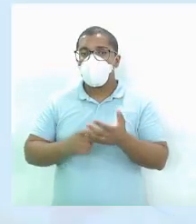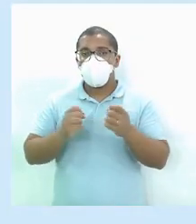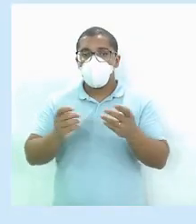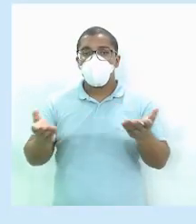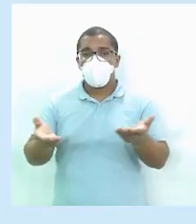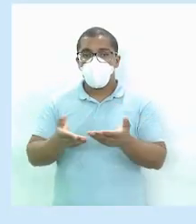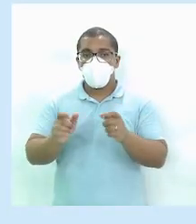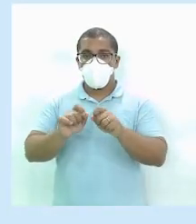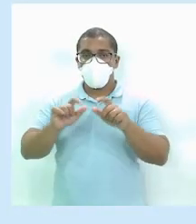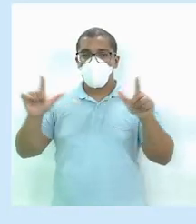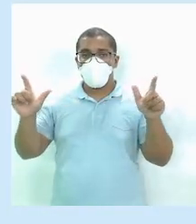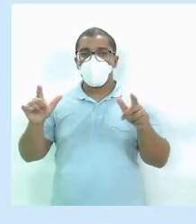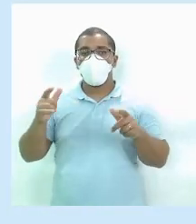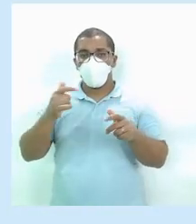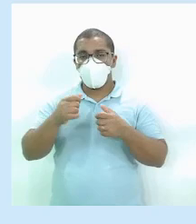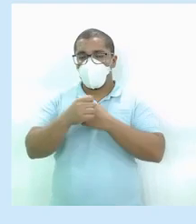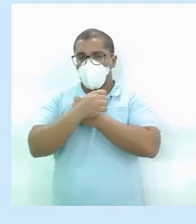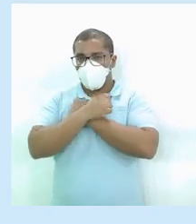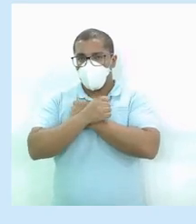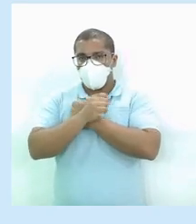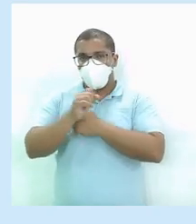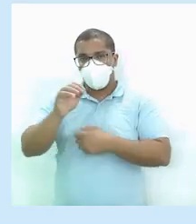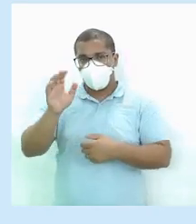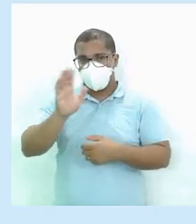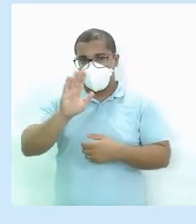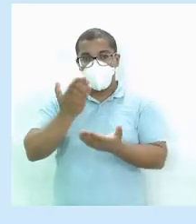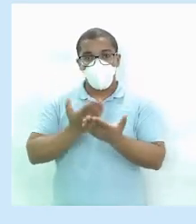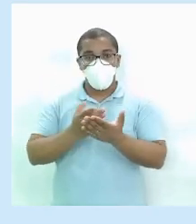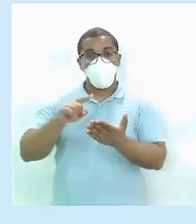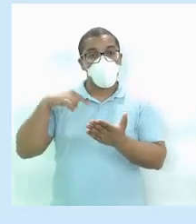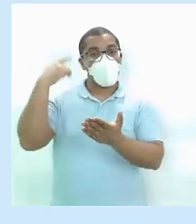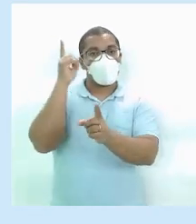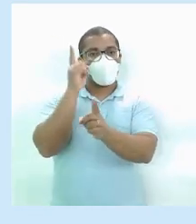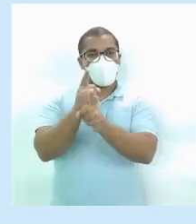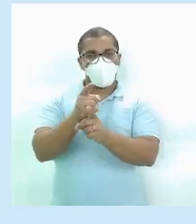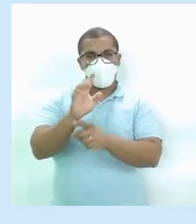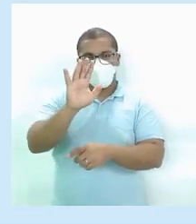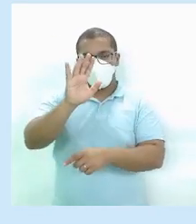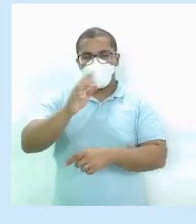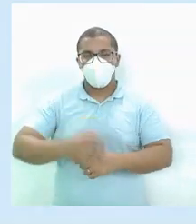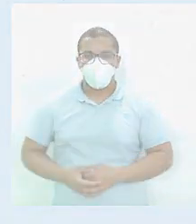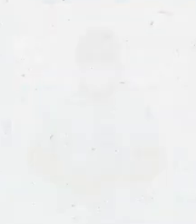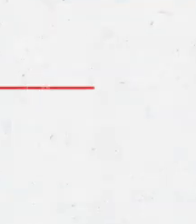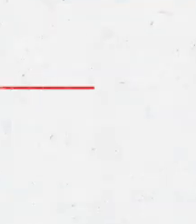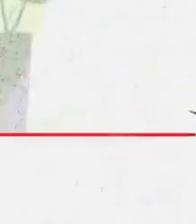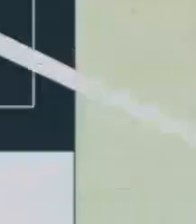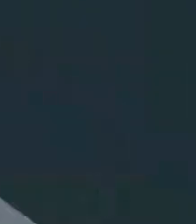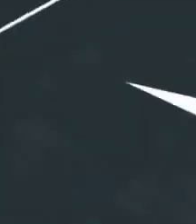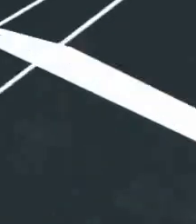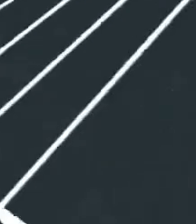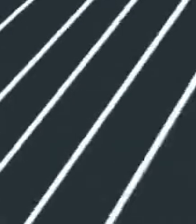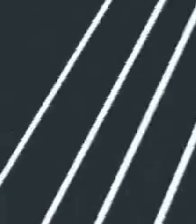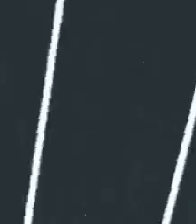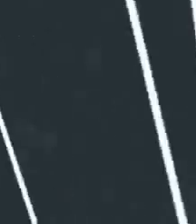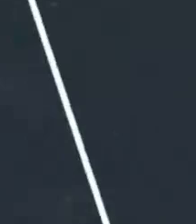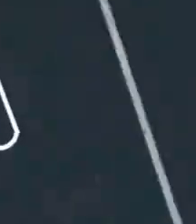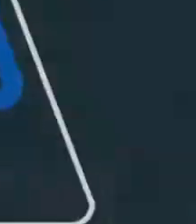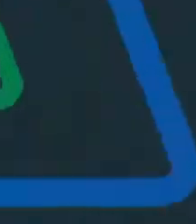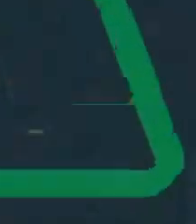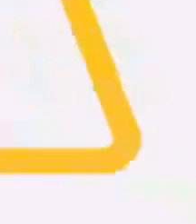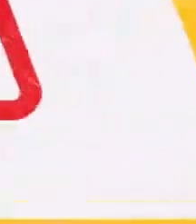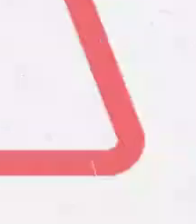Traz para mim de volta Um forte abraço Até a nossa próxima videoaula Tchau, tchau Tchau Tchau